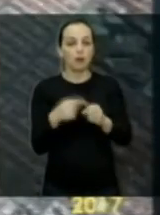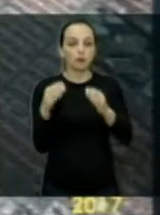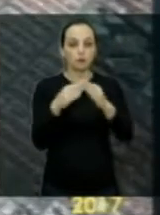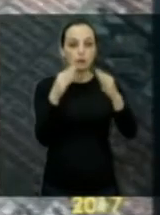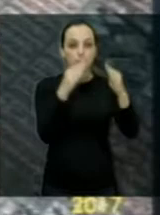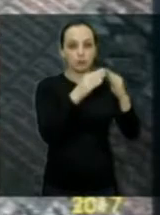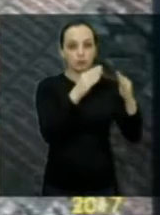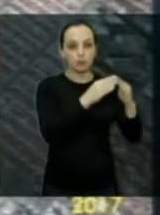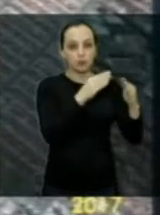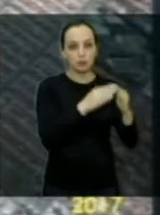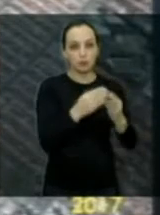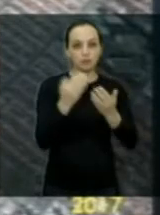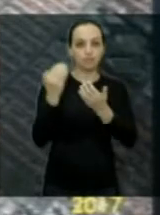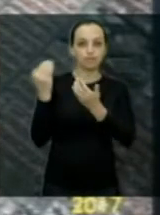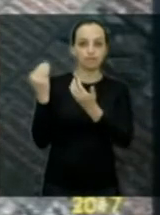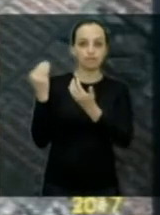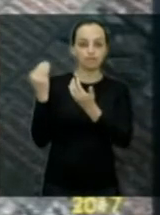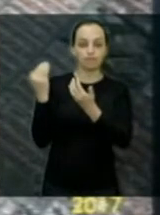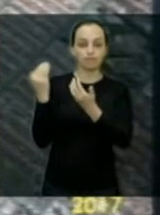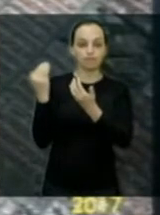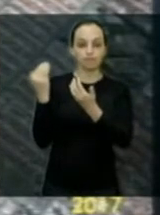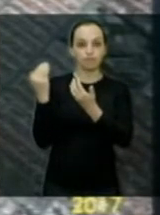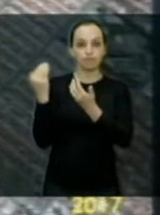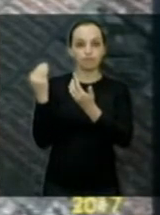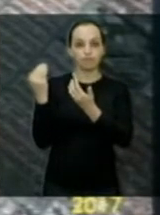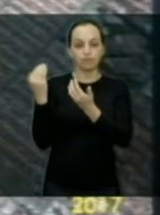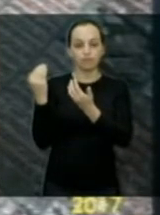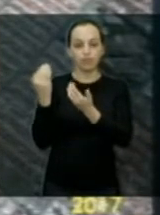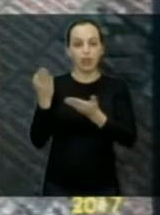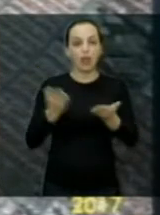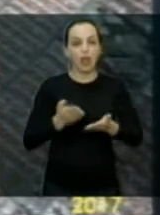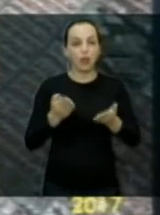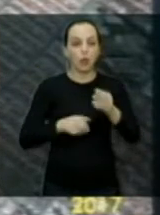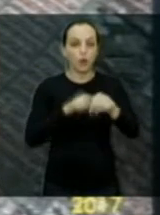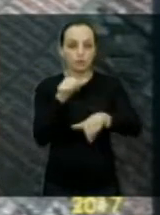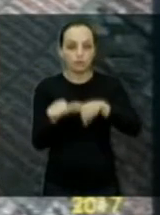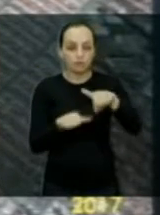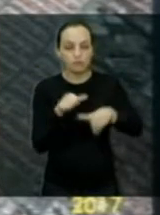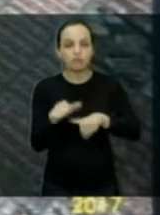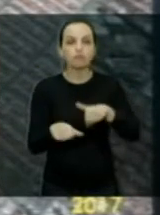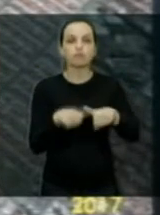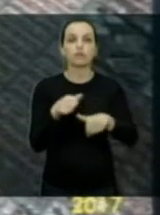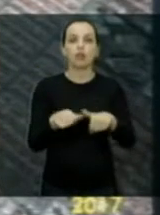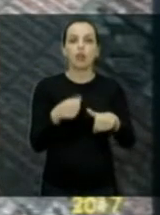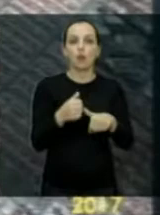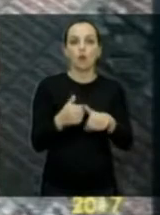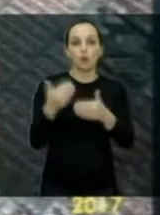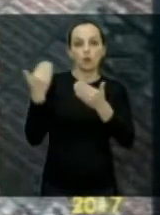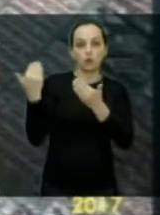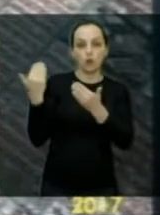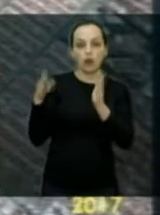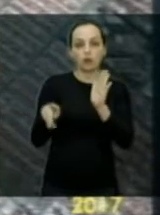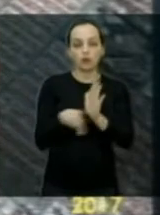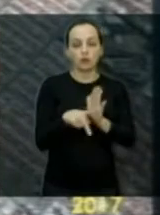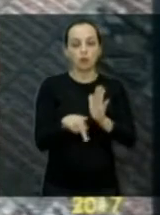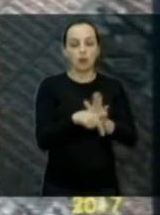passar agora a imagem nova. Aí a imagem nova já, totalmente mudado, e com as bacias de contenção lá em cima.